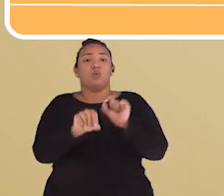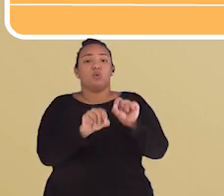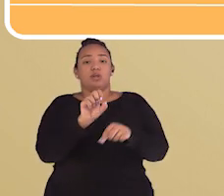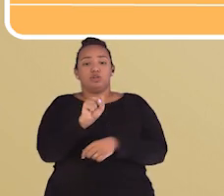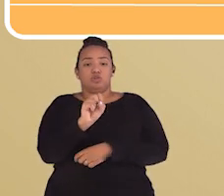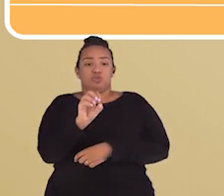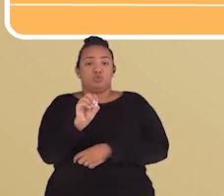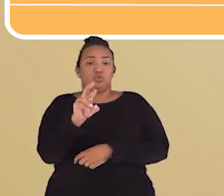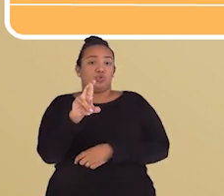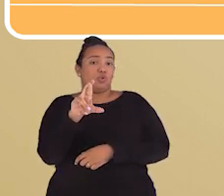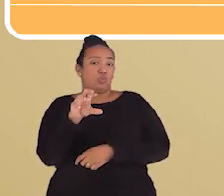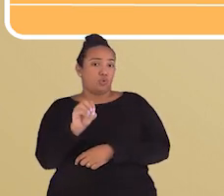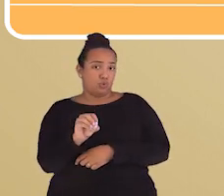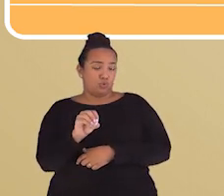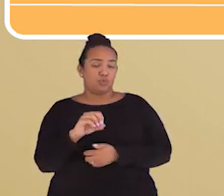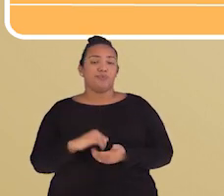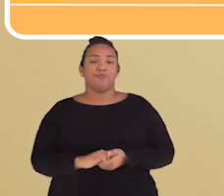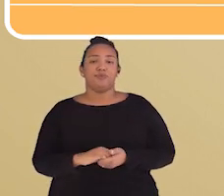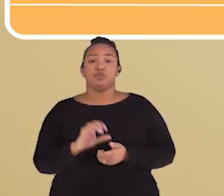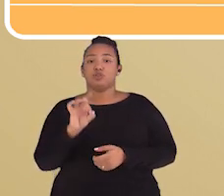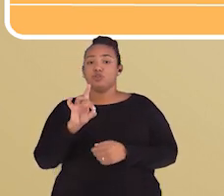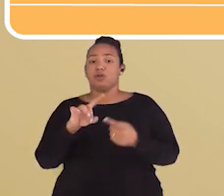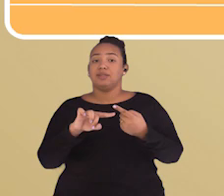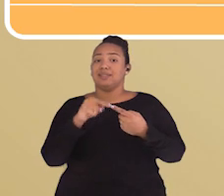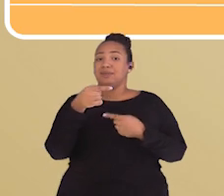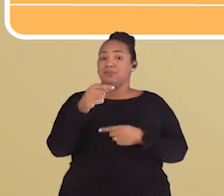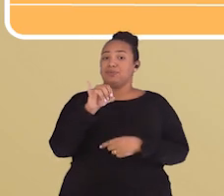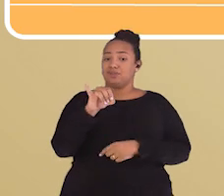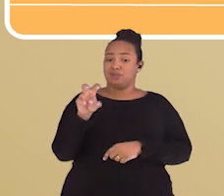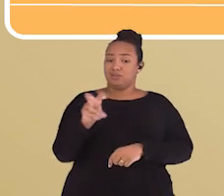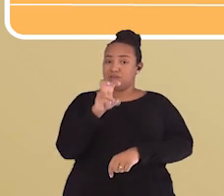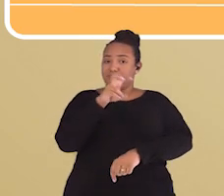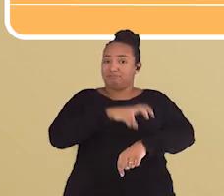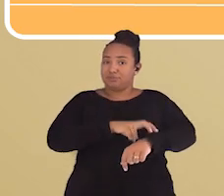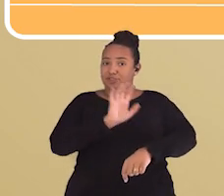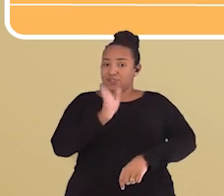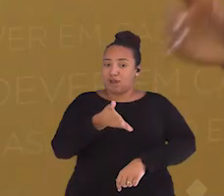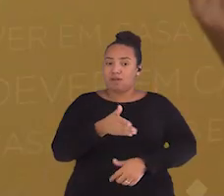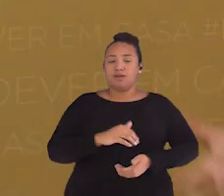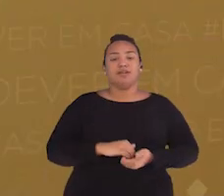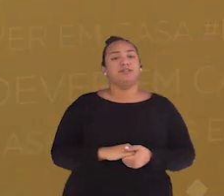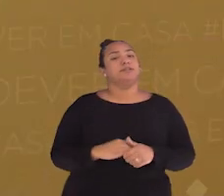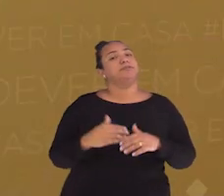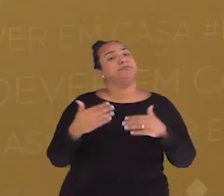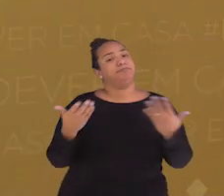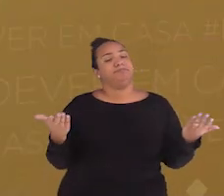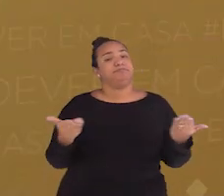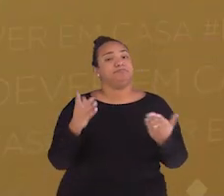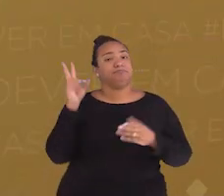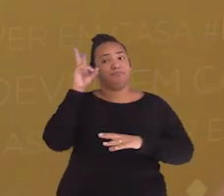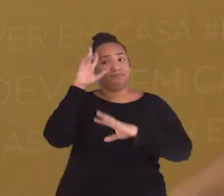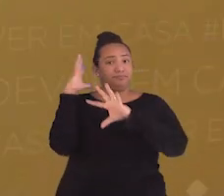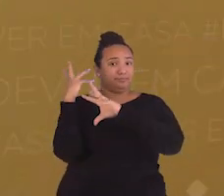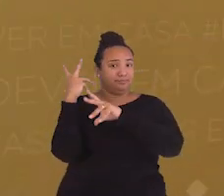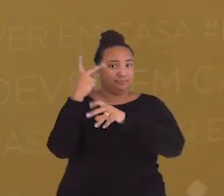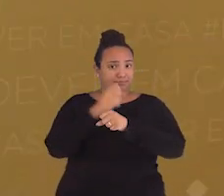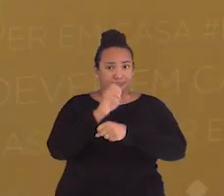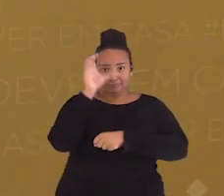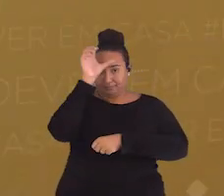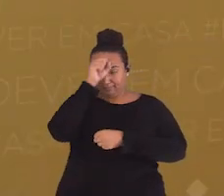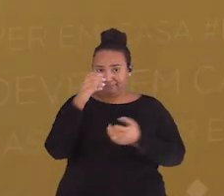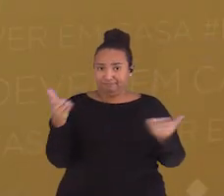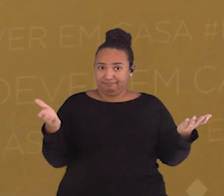se trata de uma vacina, se trata de um soro e só pode ser aplicado após um acidente. Com a atividade corrigida, vamos